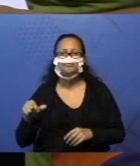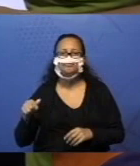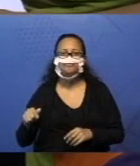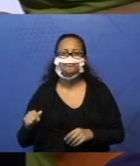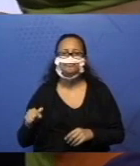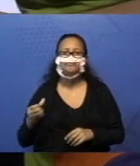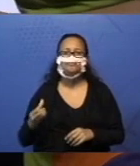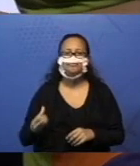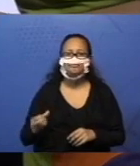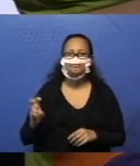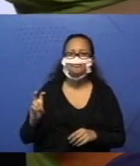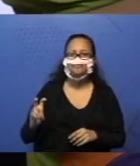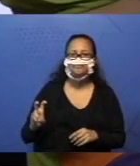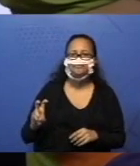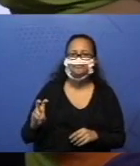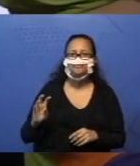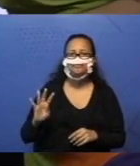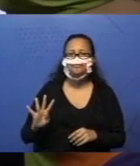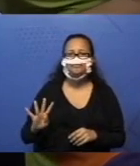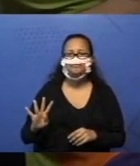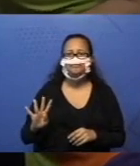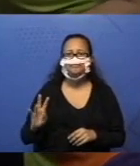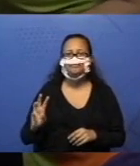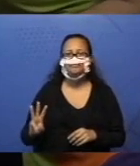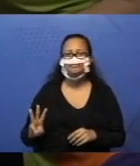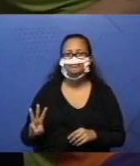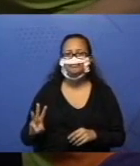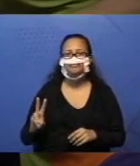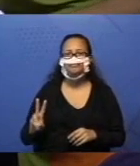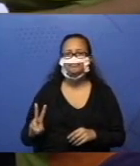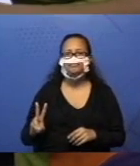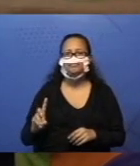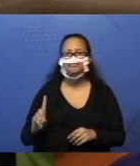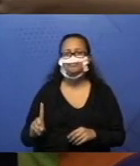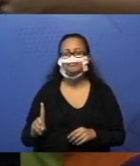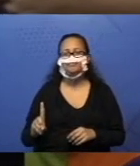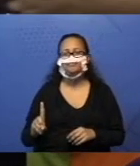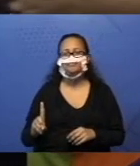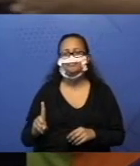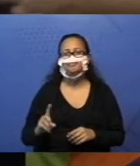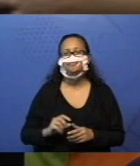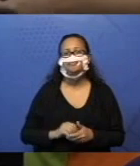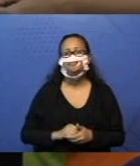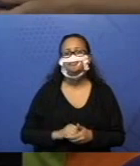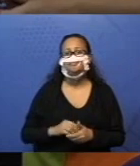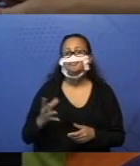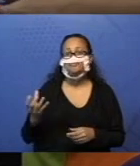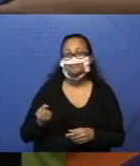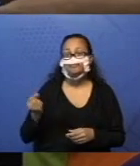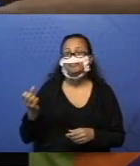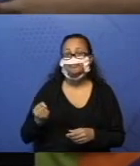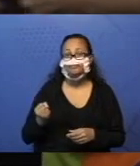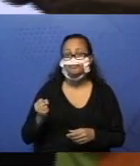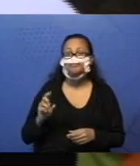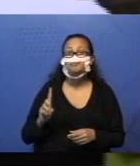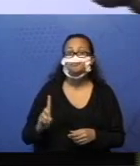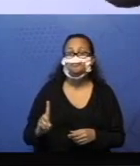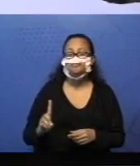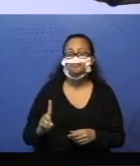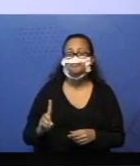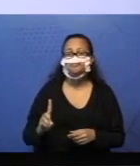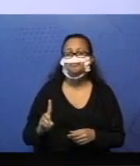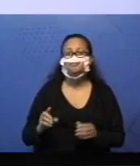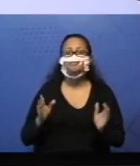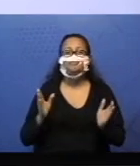6, 5, 4, 3, 2. E a branquinha que vale 1. Então,